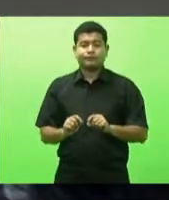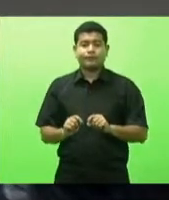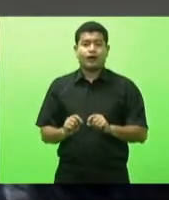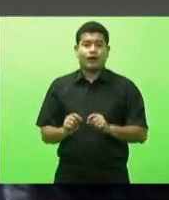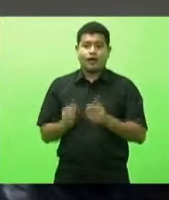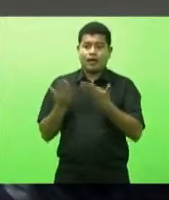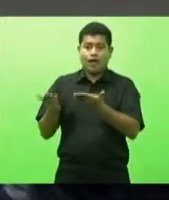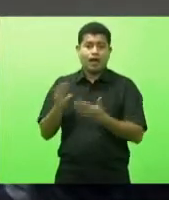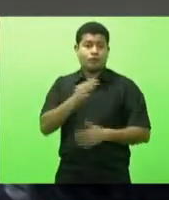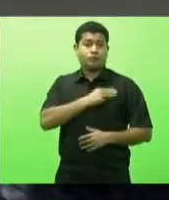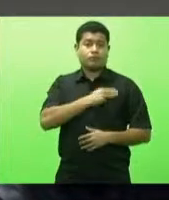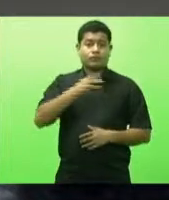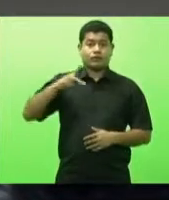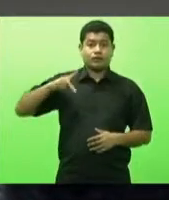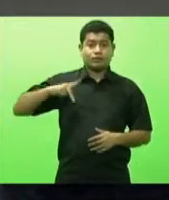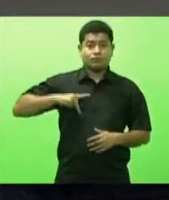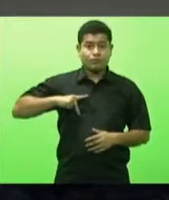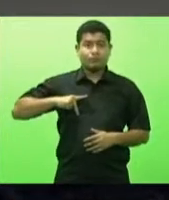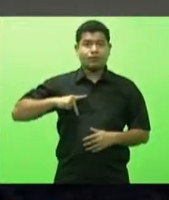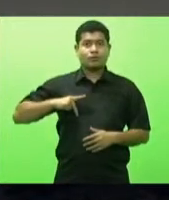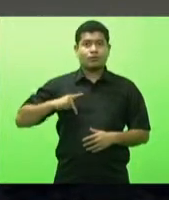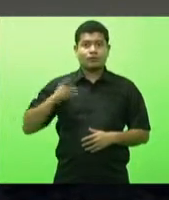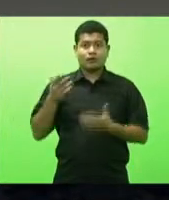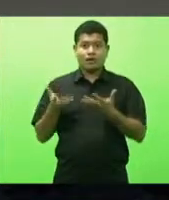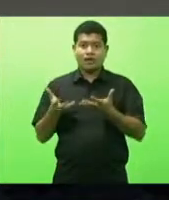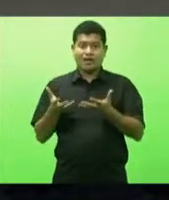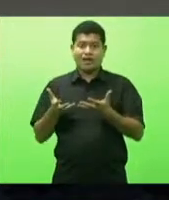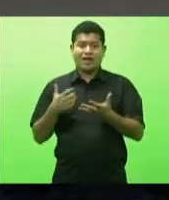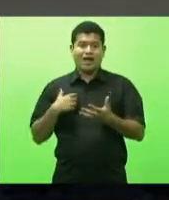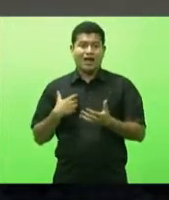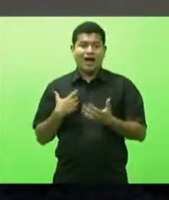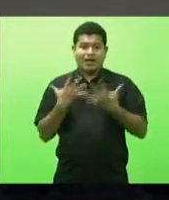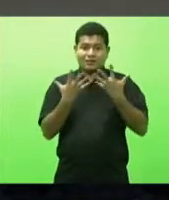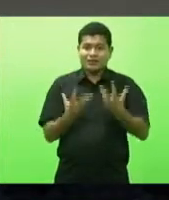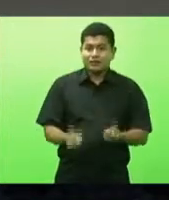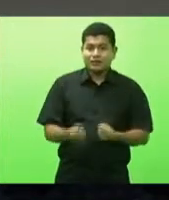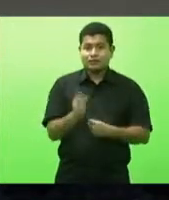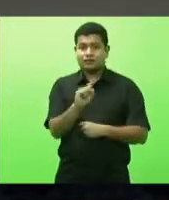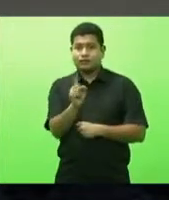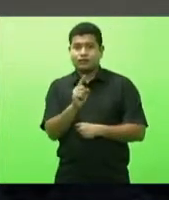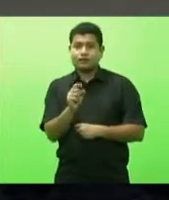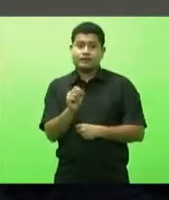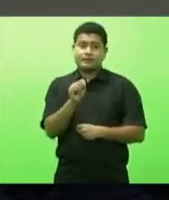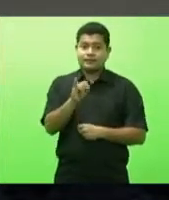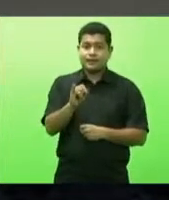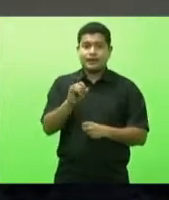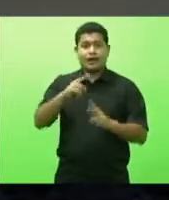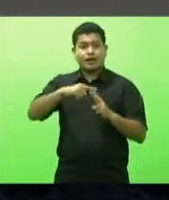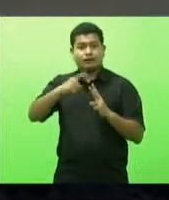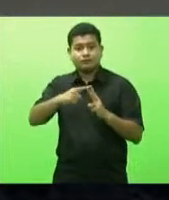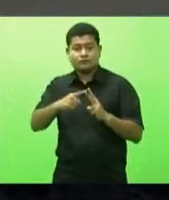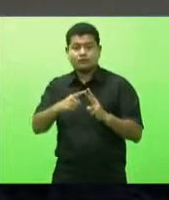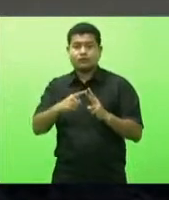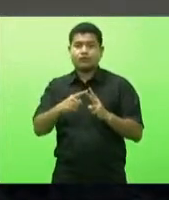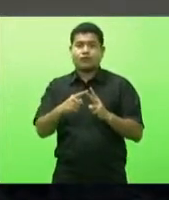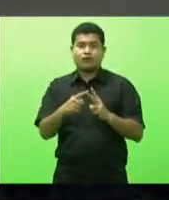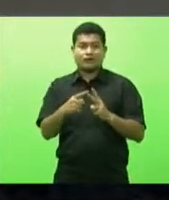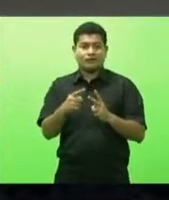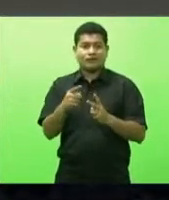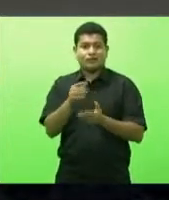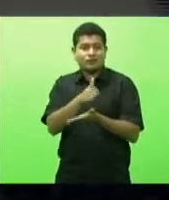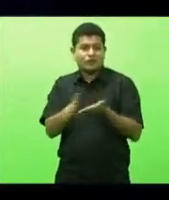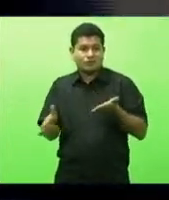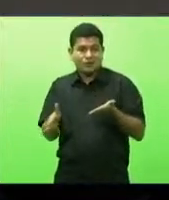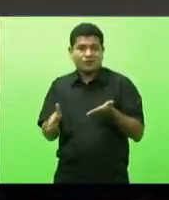ministério público ia incomodar menos se essas doses que sobraram nessa condição não forem utilizadas ou se